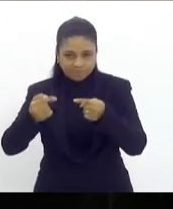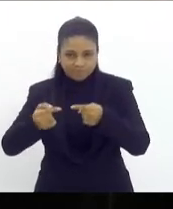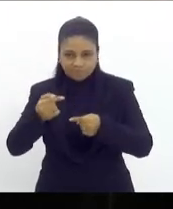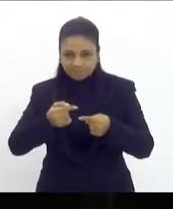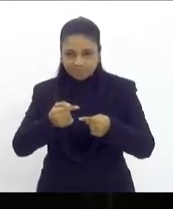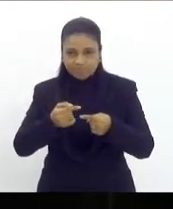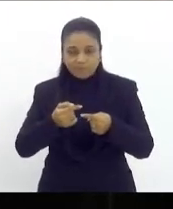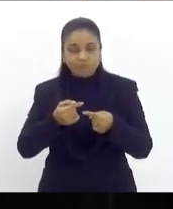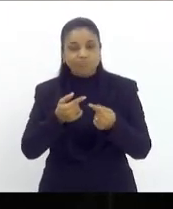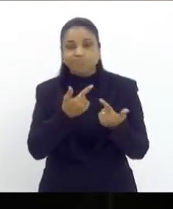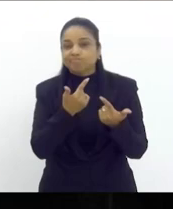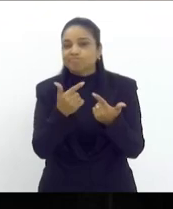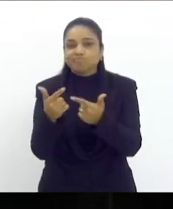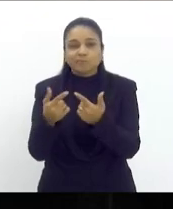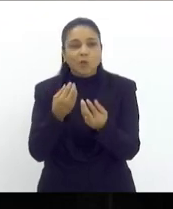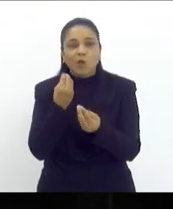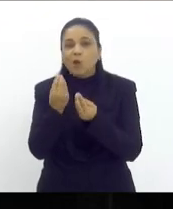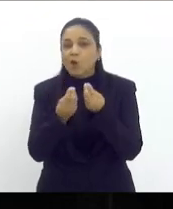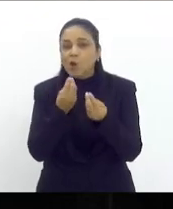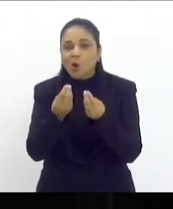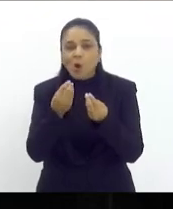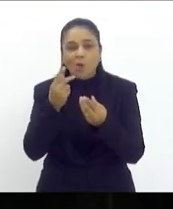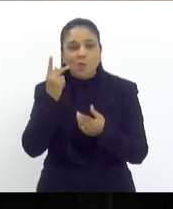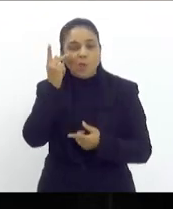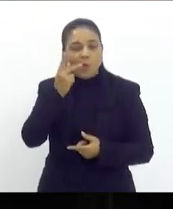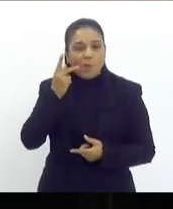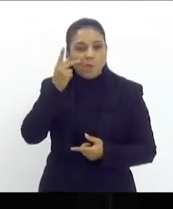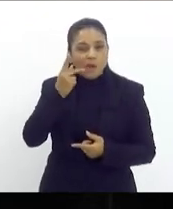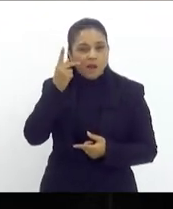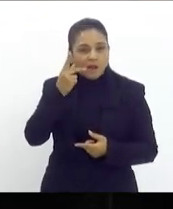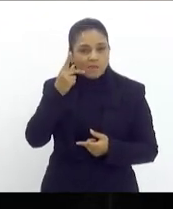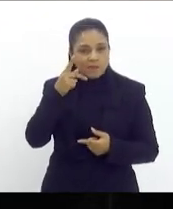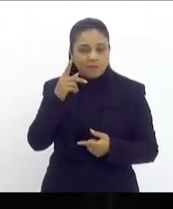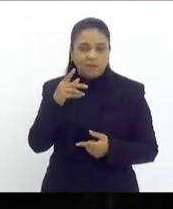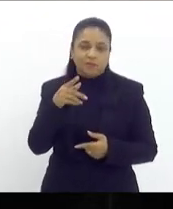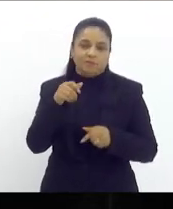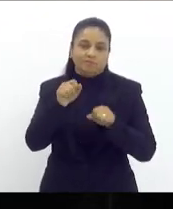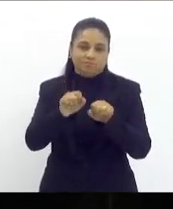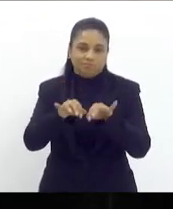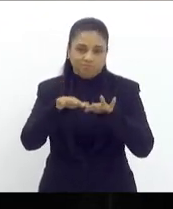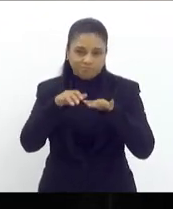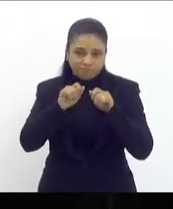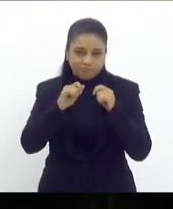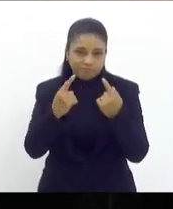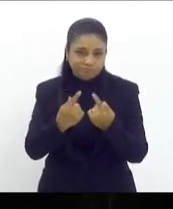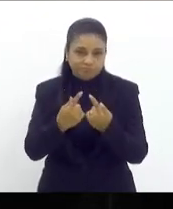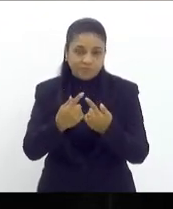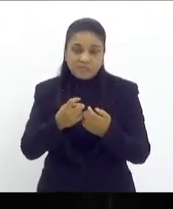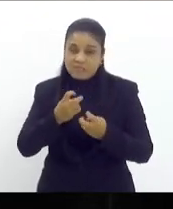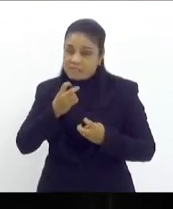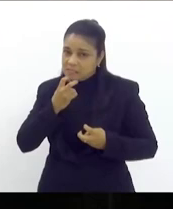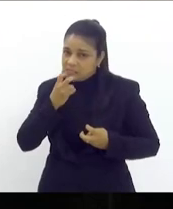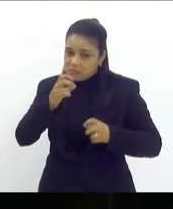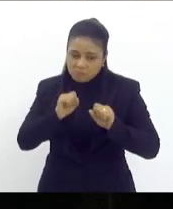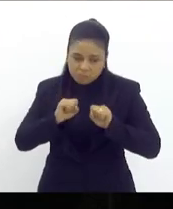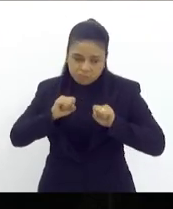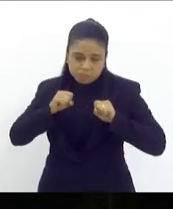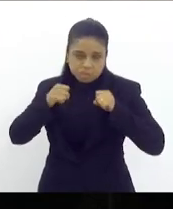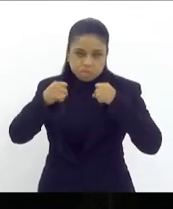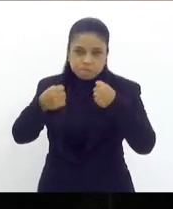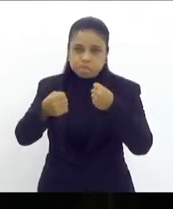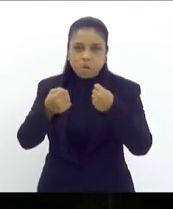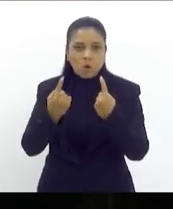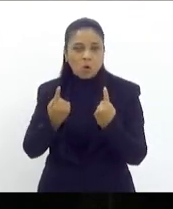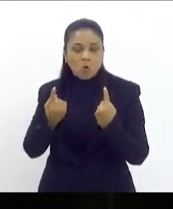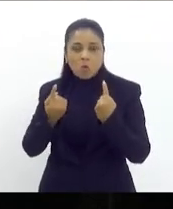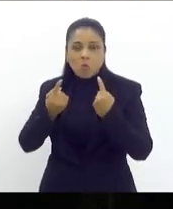não há como o parlamento fluminense não gritar fortemente contra